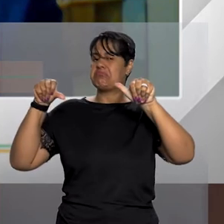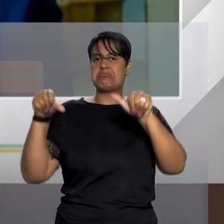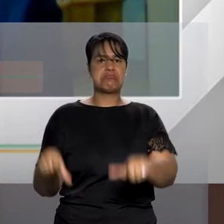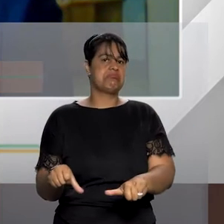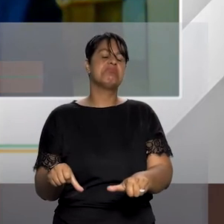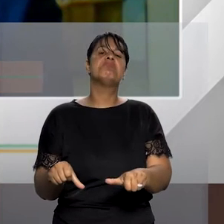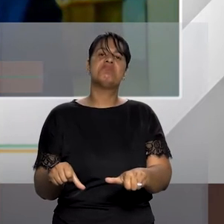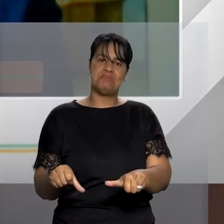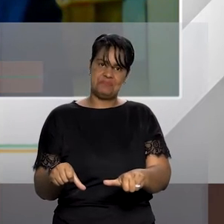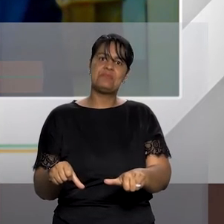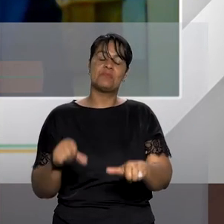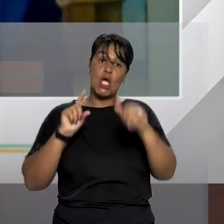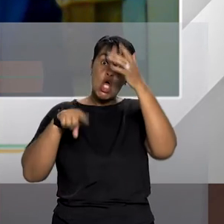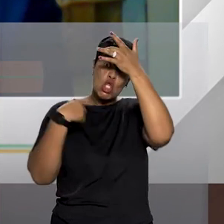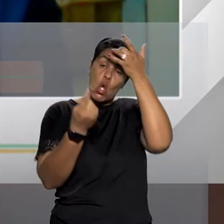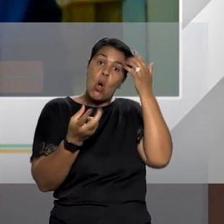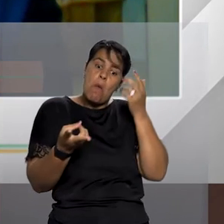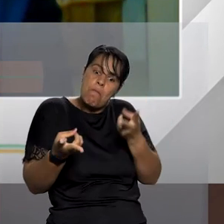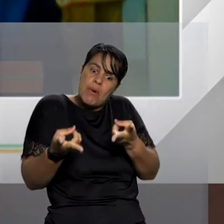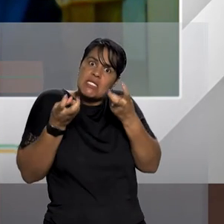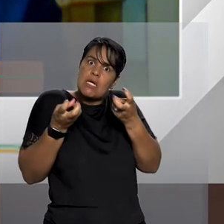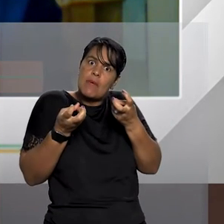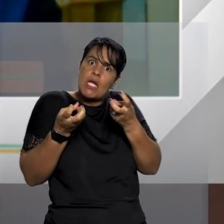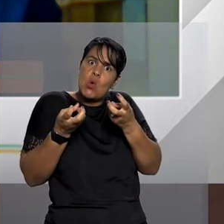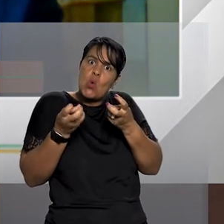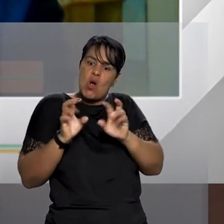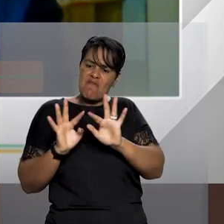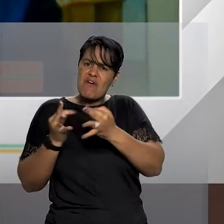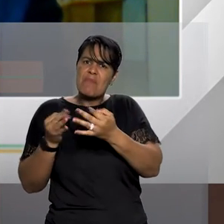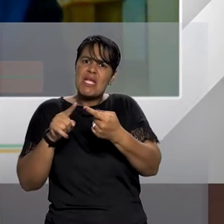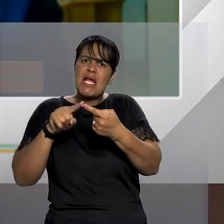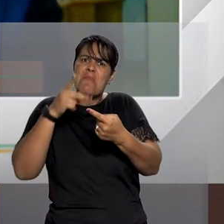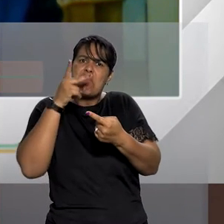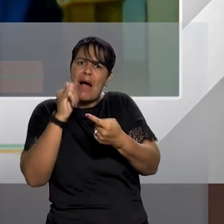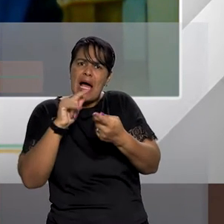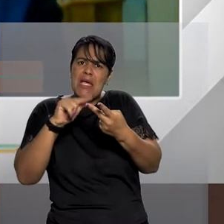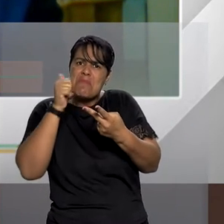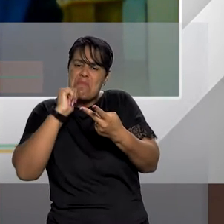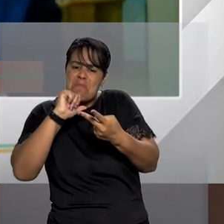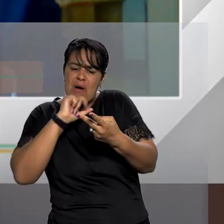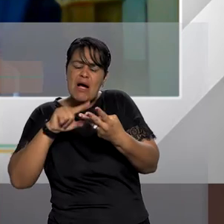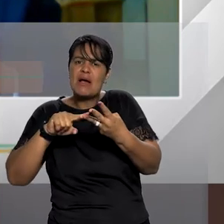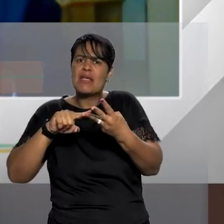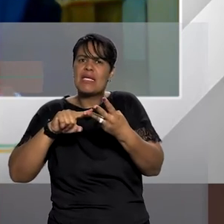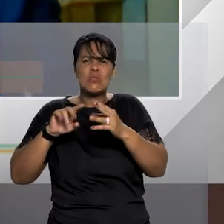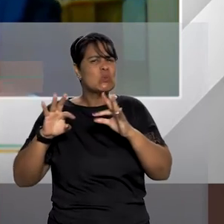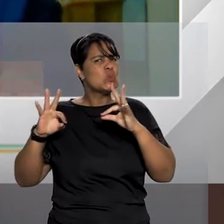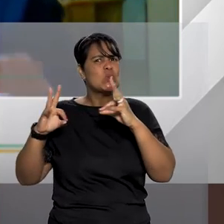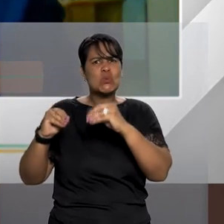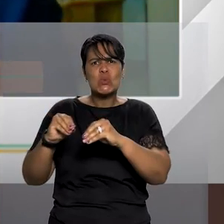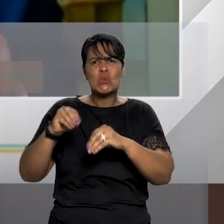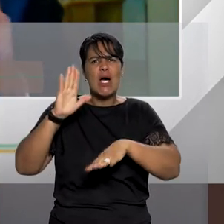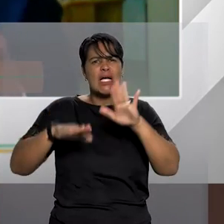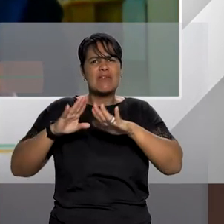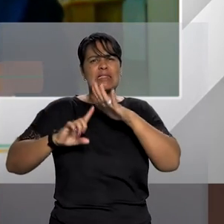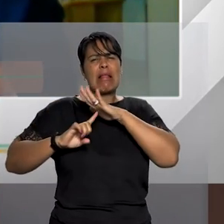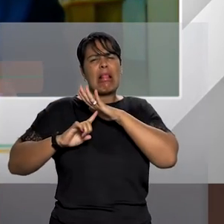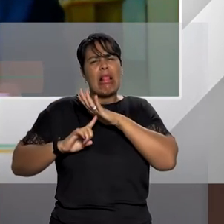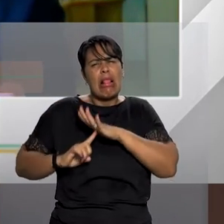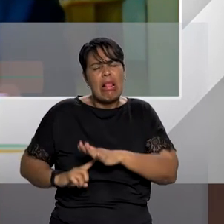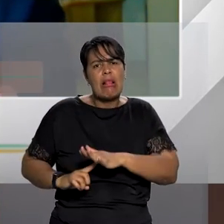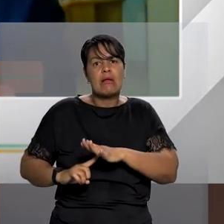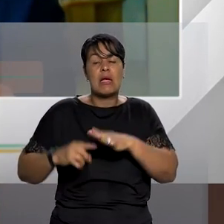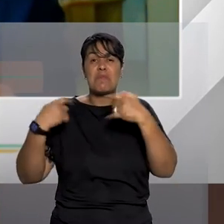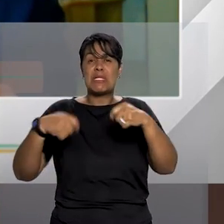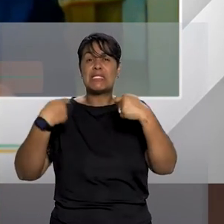percebeu de pai e mãe com problema de saúde mental, depressão, ansiedade, às vezes eles têm que vender a casa porque não aguenta mais